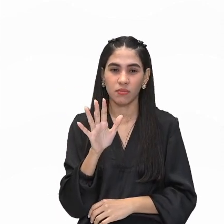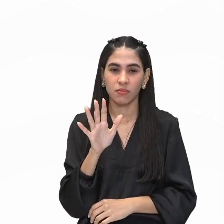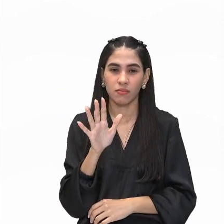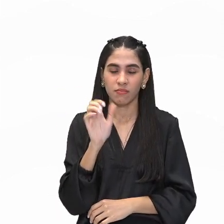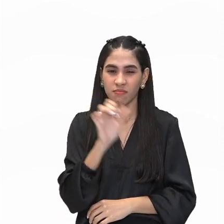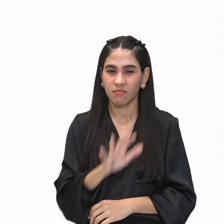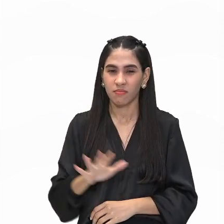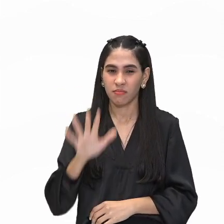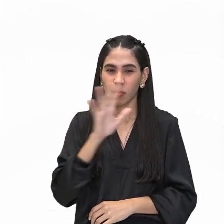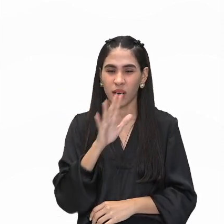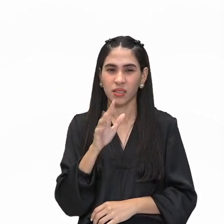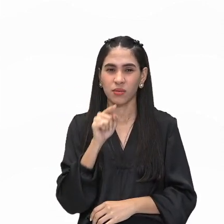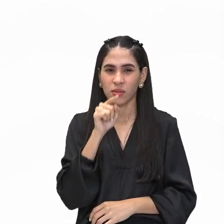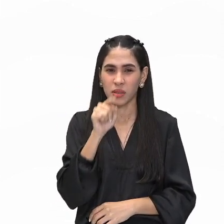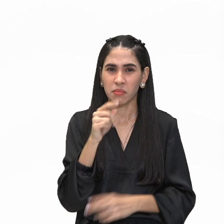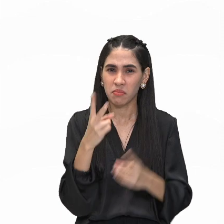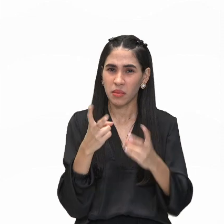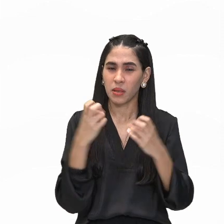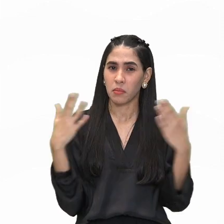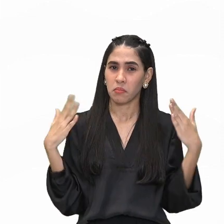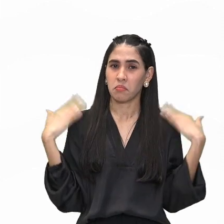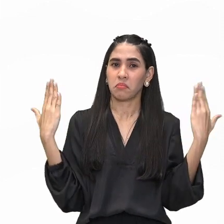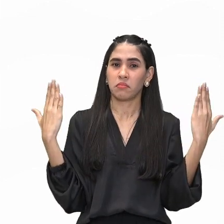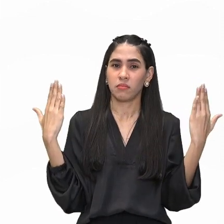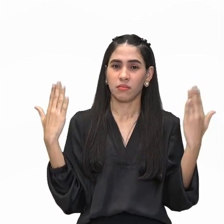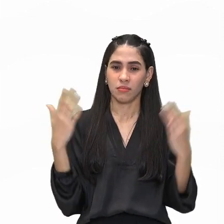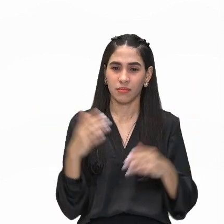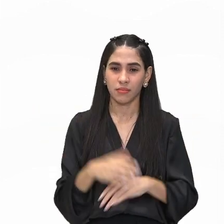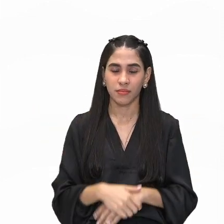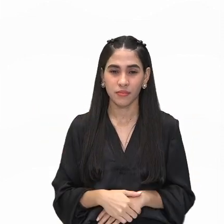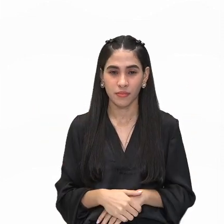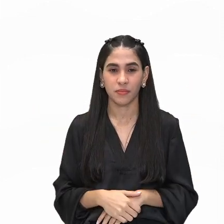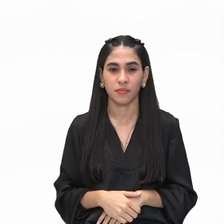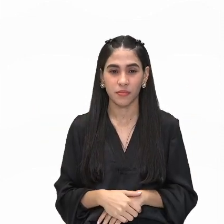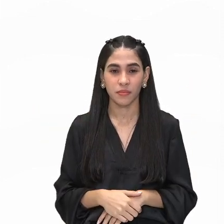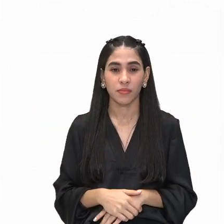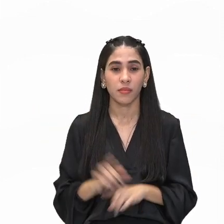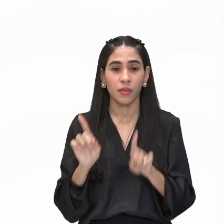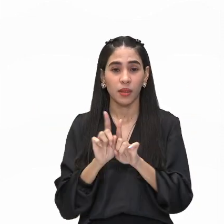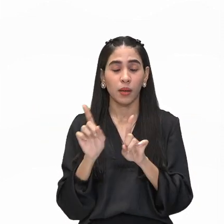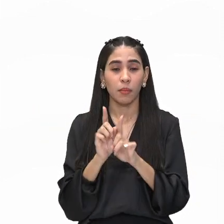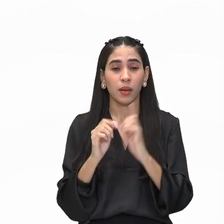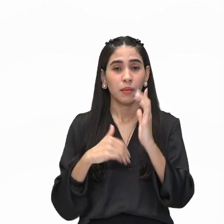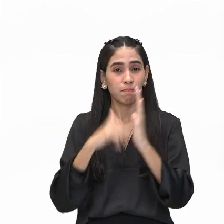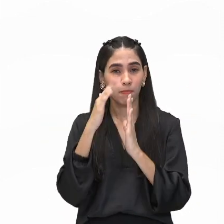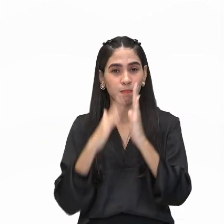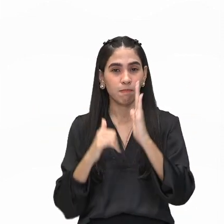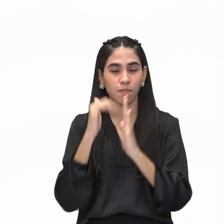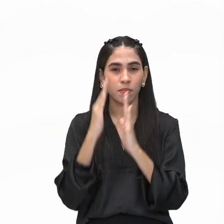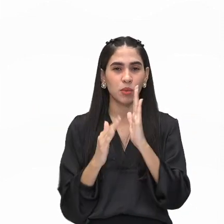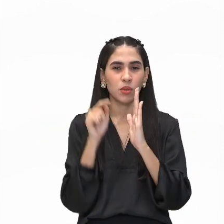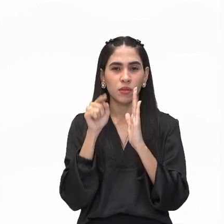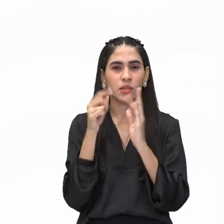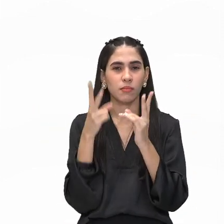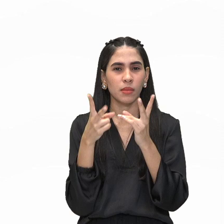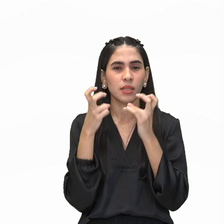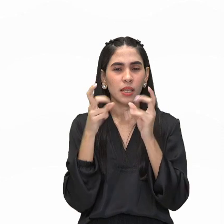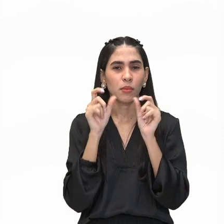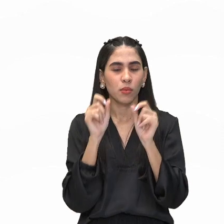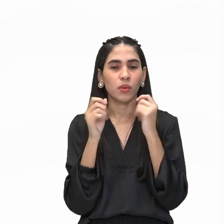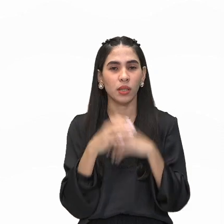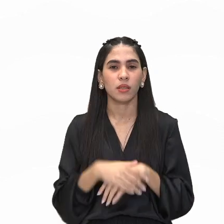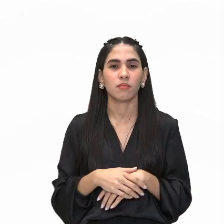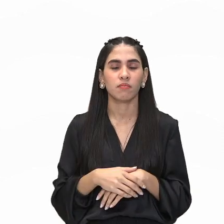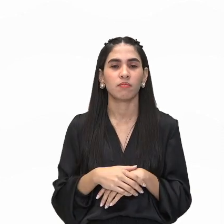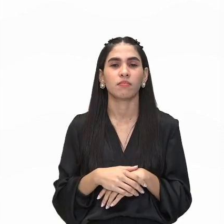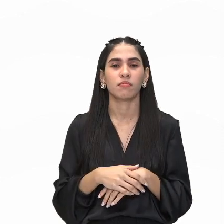estado de horror olhar para essa imagem. As estampas detalham as crueldades